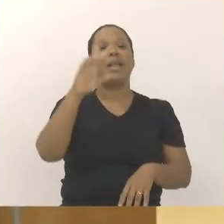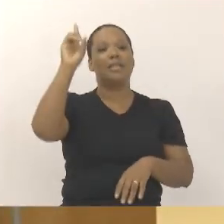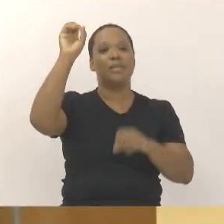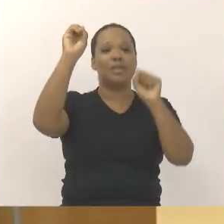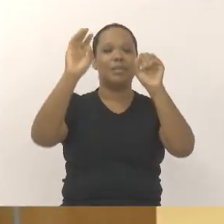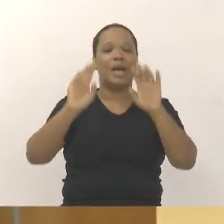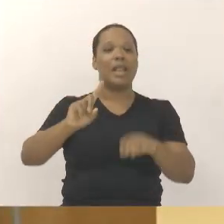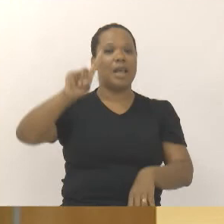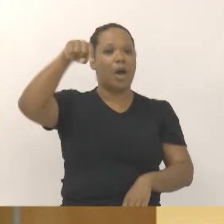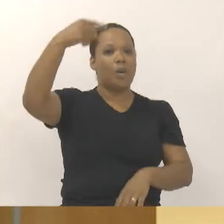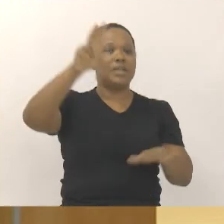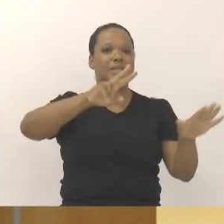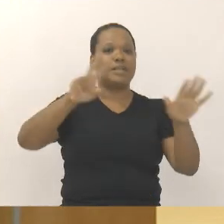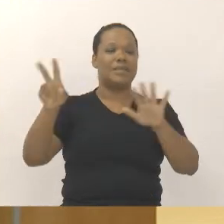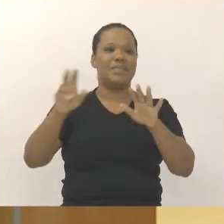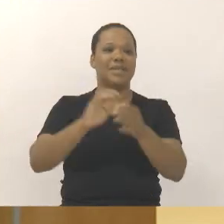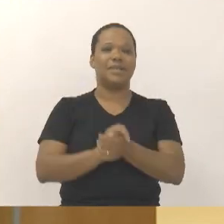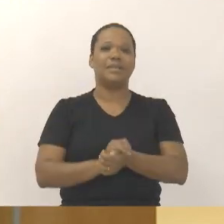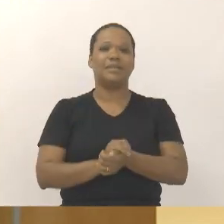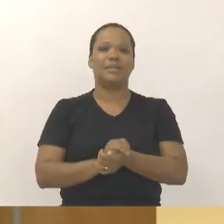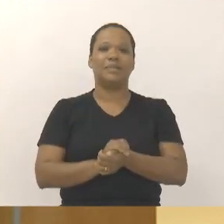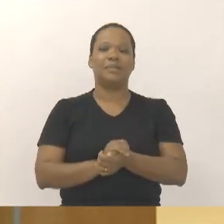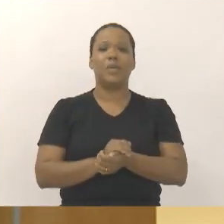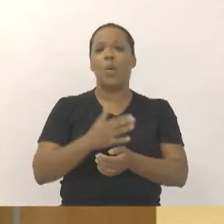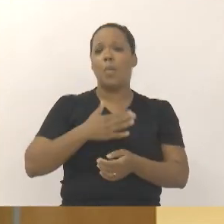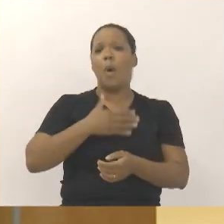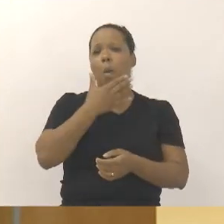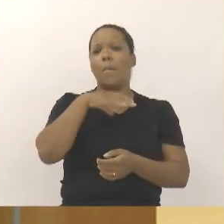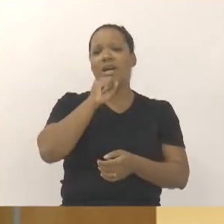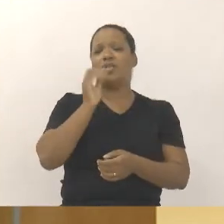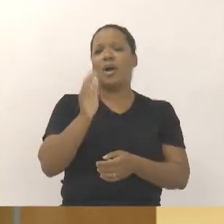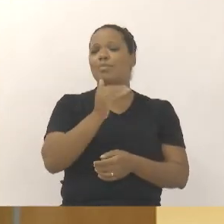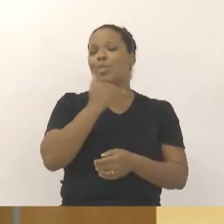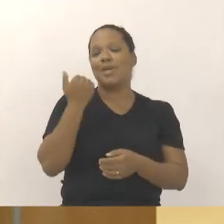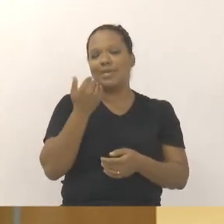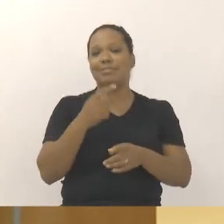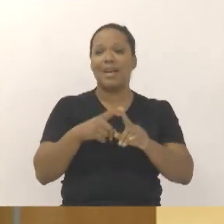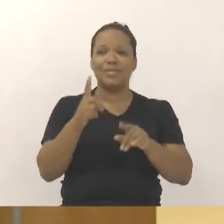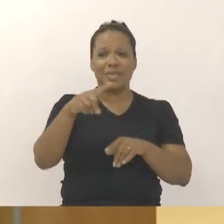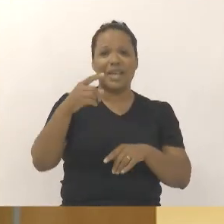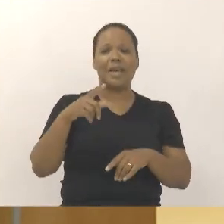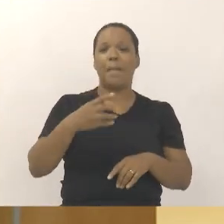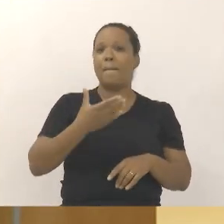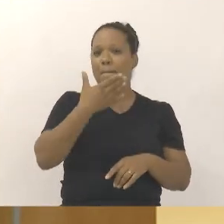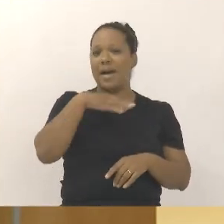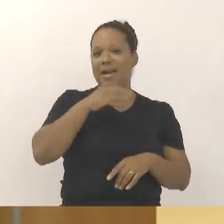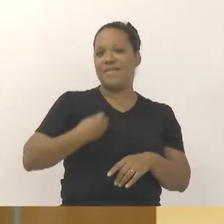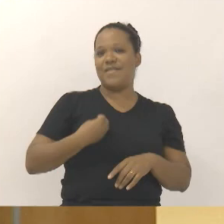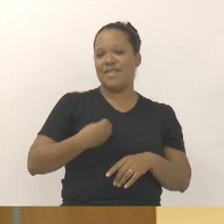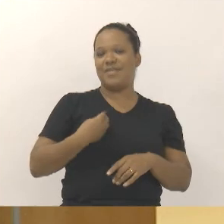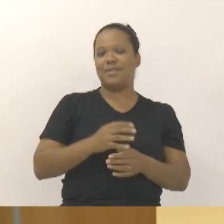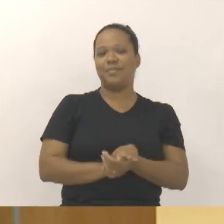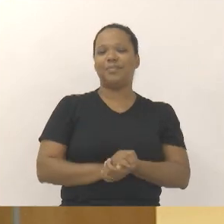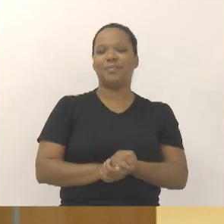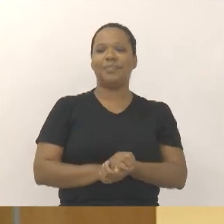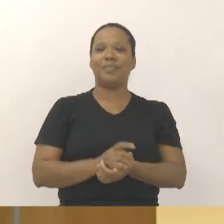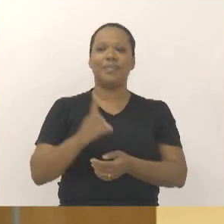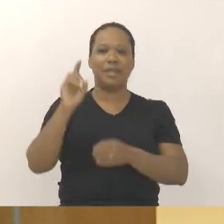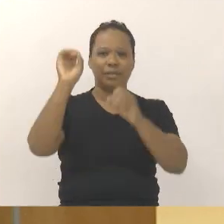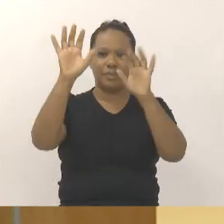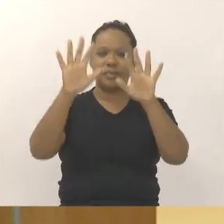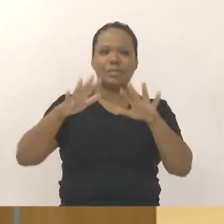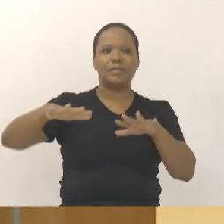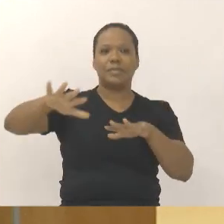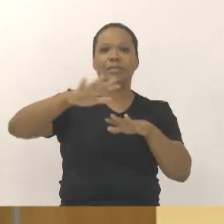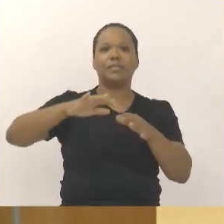até a próxima sessão. Para aqueles que têm paz, o meu já se foi, faz uns três anos já, mas está no meu coração. E assim como outros também que não têm o